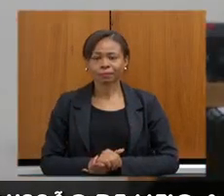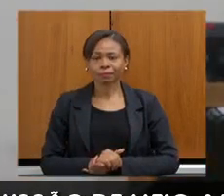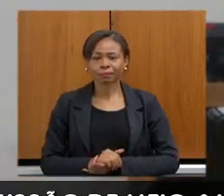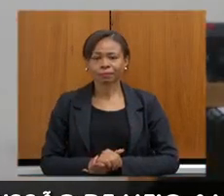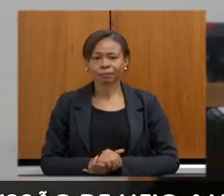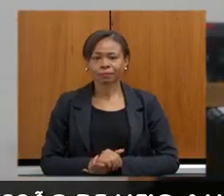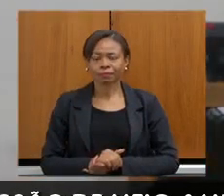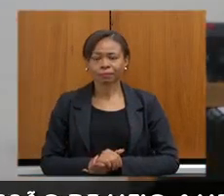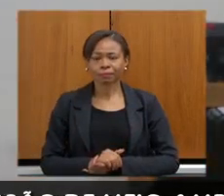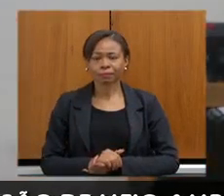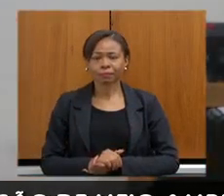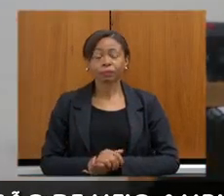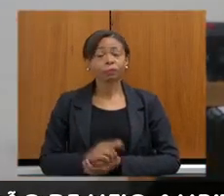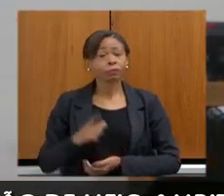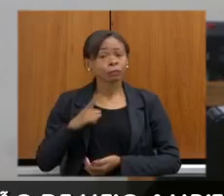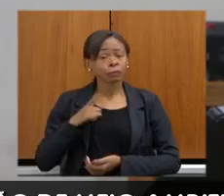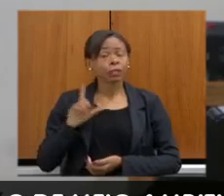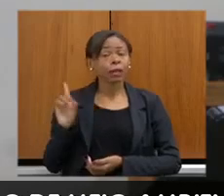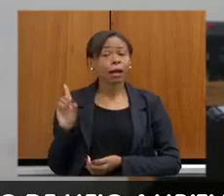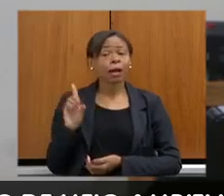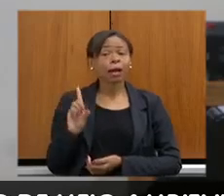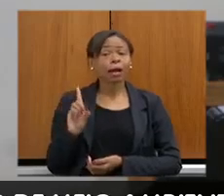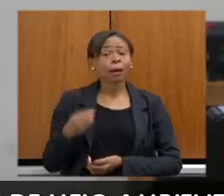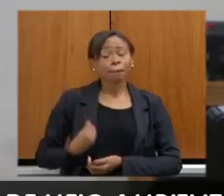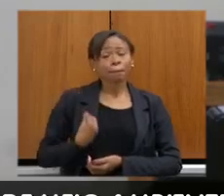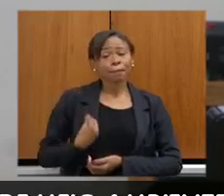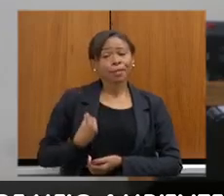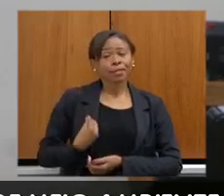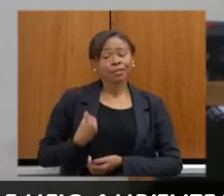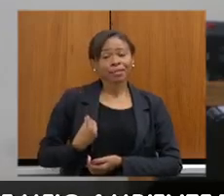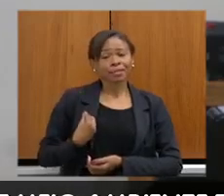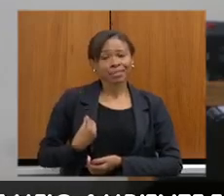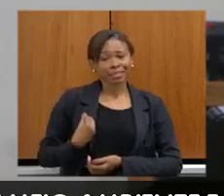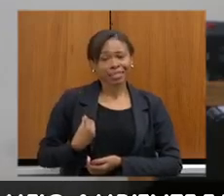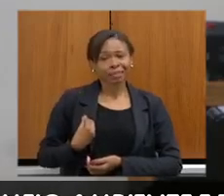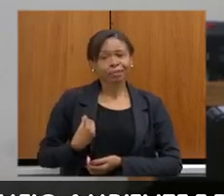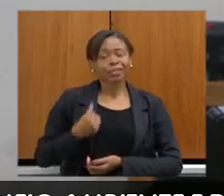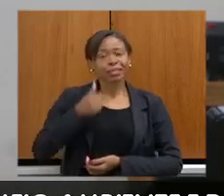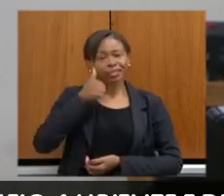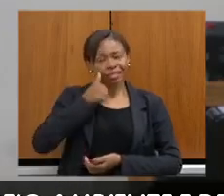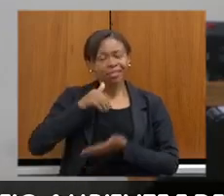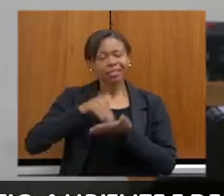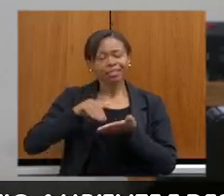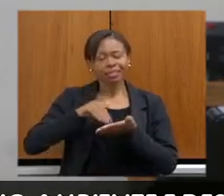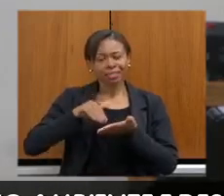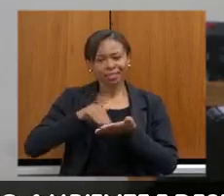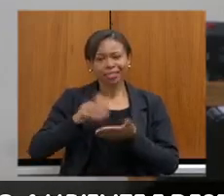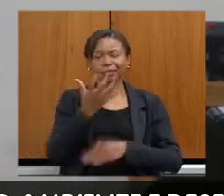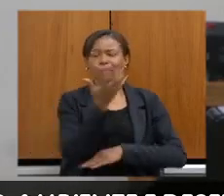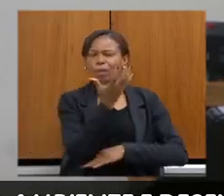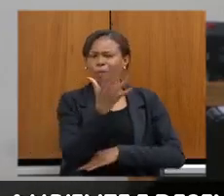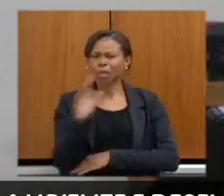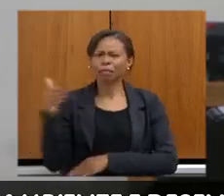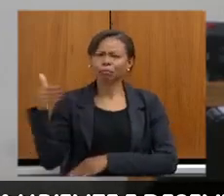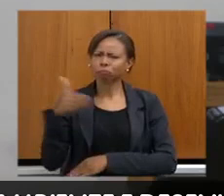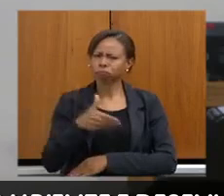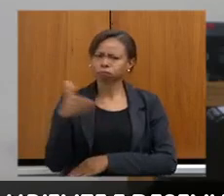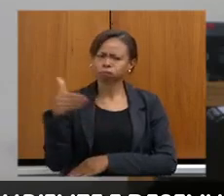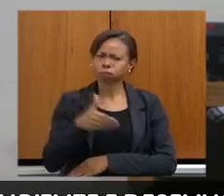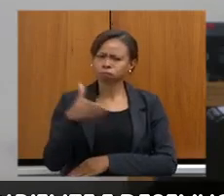a presença constante da secretária de Meio Ambiente nessa comissão.